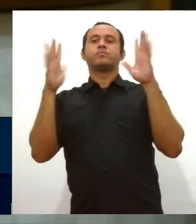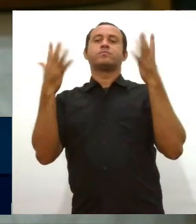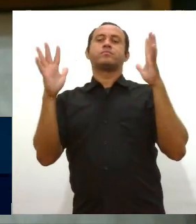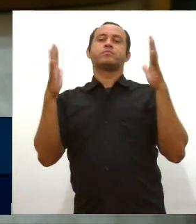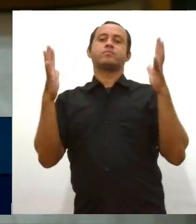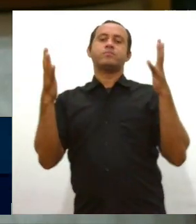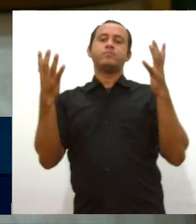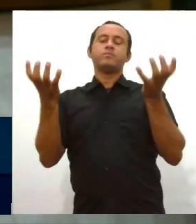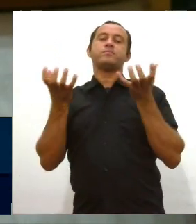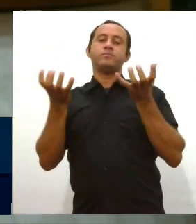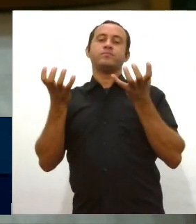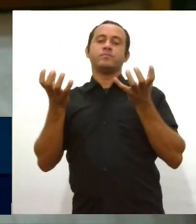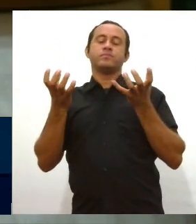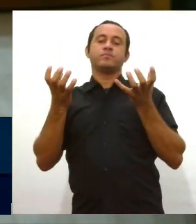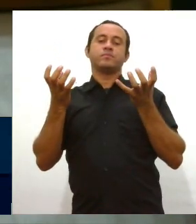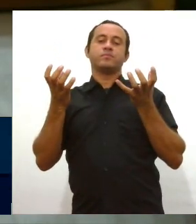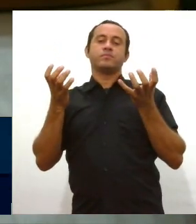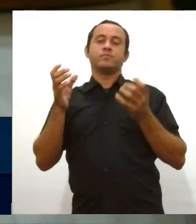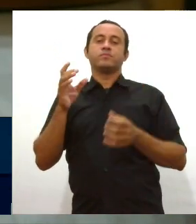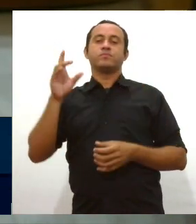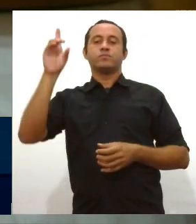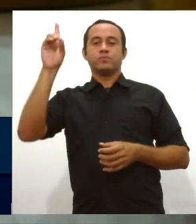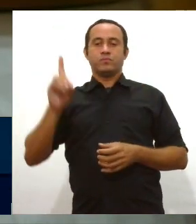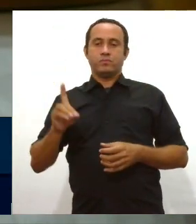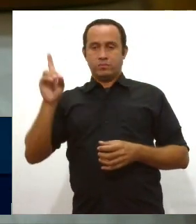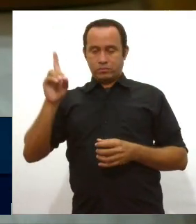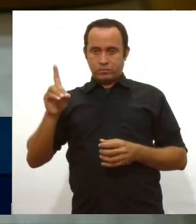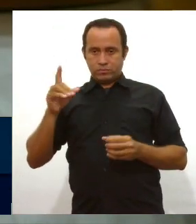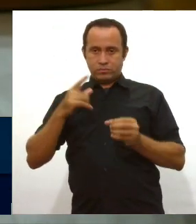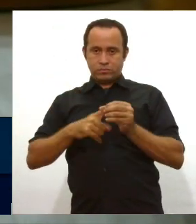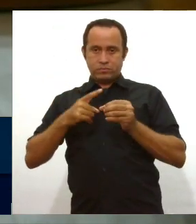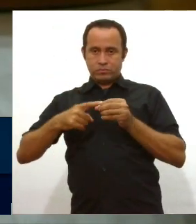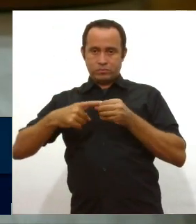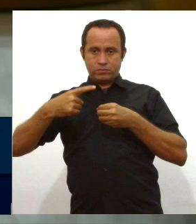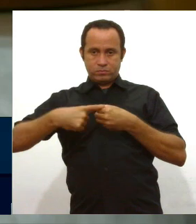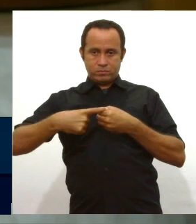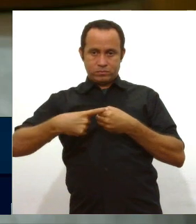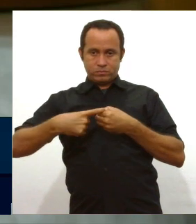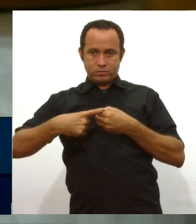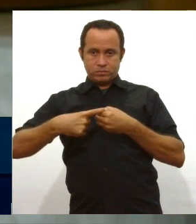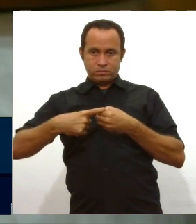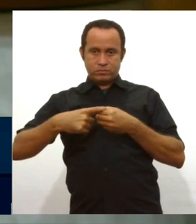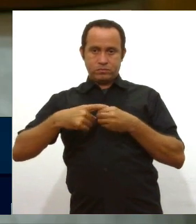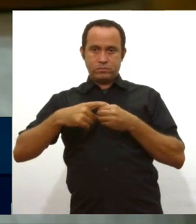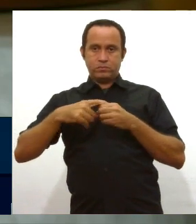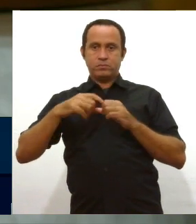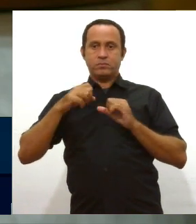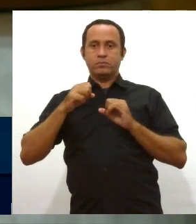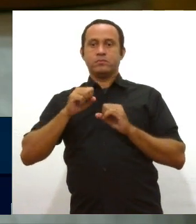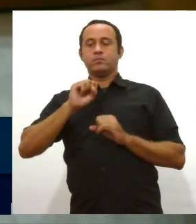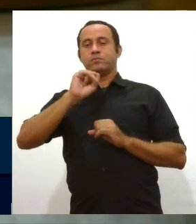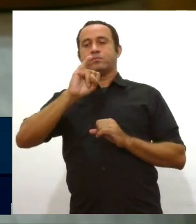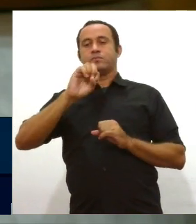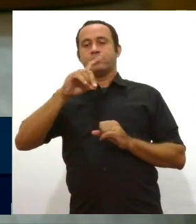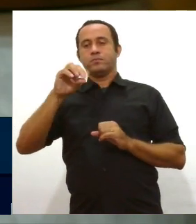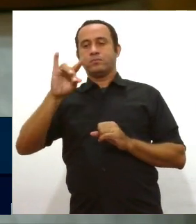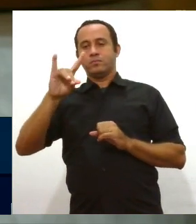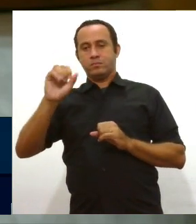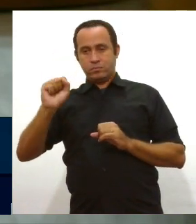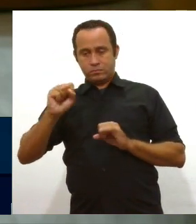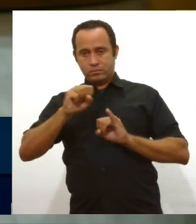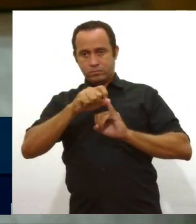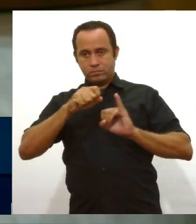os diretórios municipais da cidade de Simão Dias. Estivemos em Simão Dias acompanhando a convenção